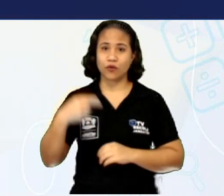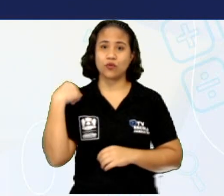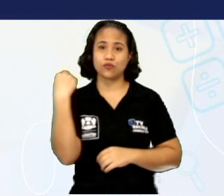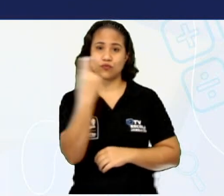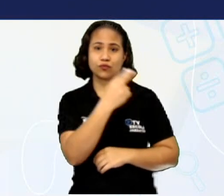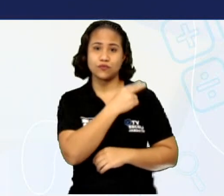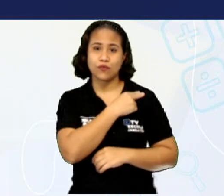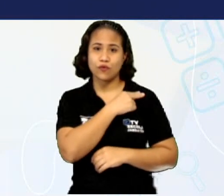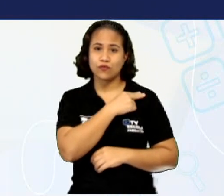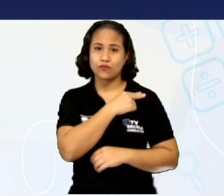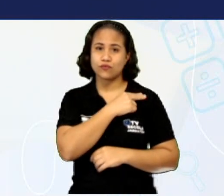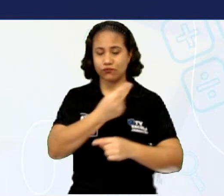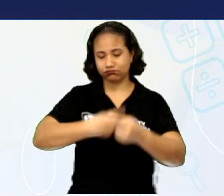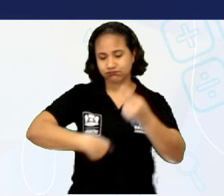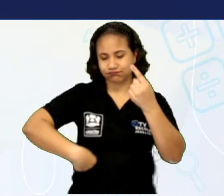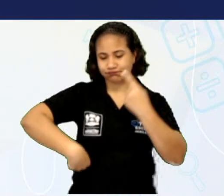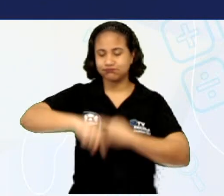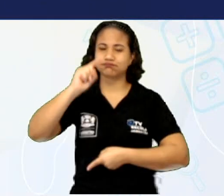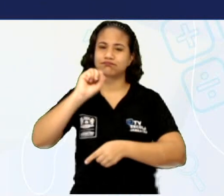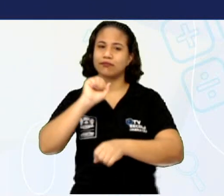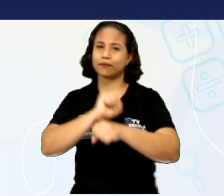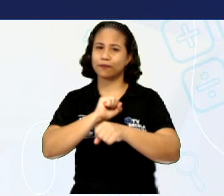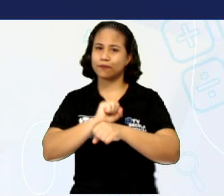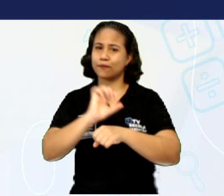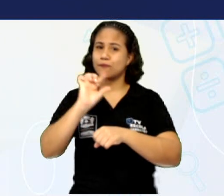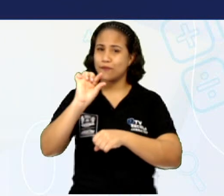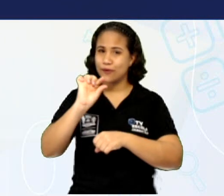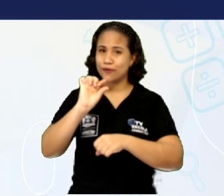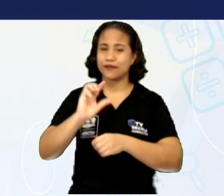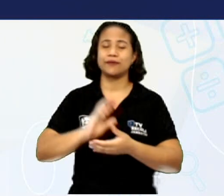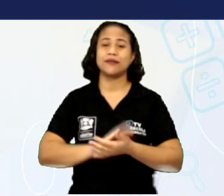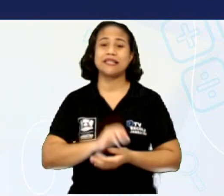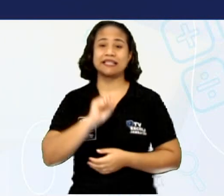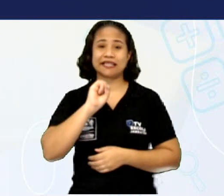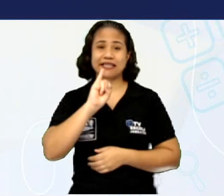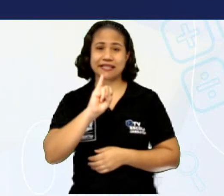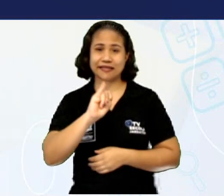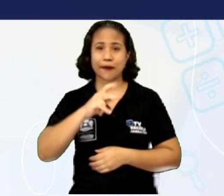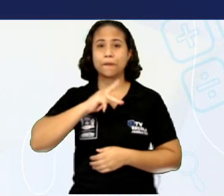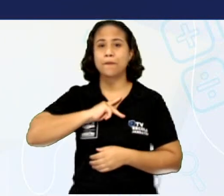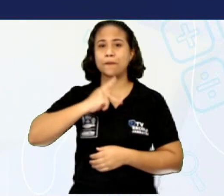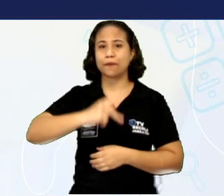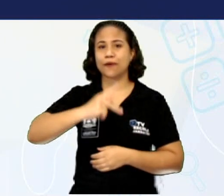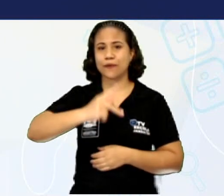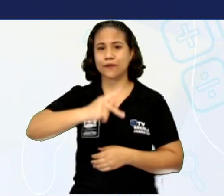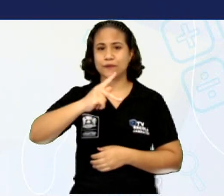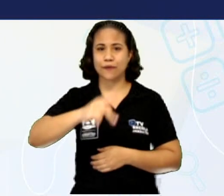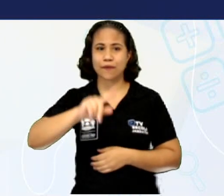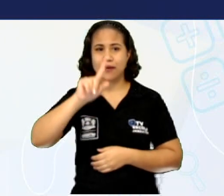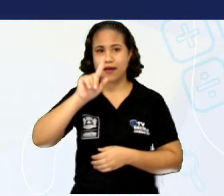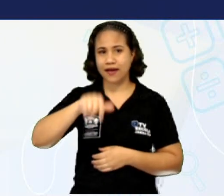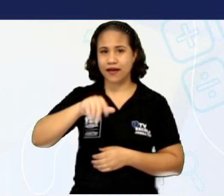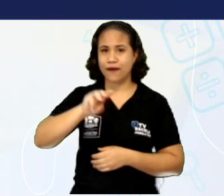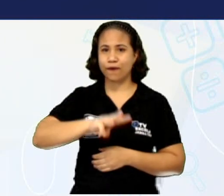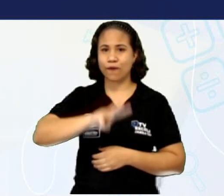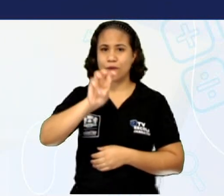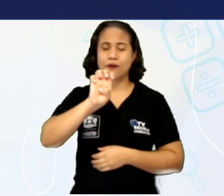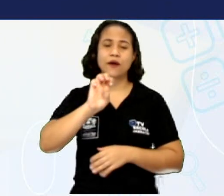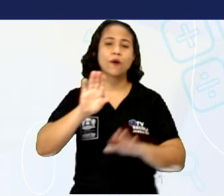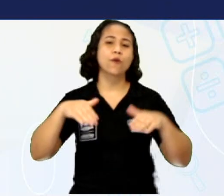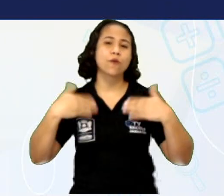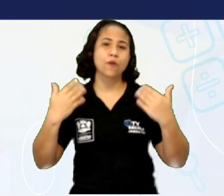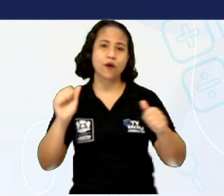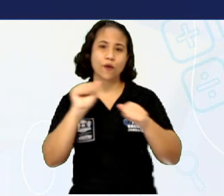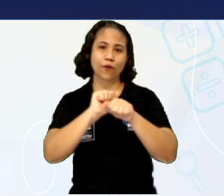sucesso será em breve. Então, se o pronome sujeito, né? Se o sujeito é we, qual vai ser o